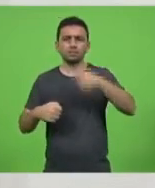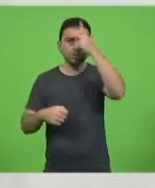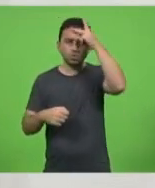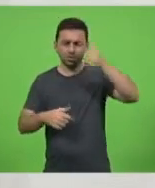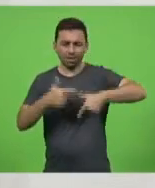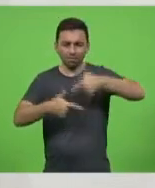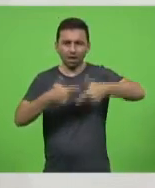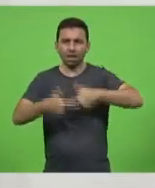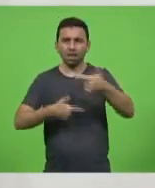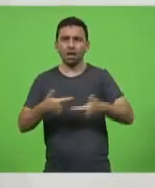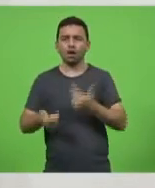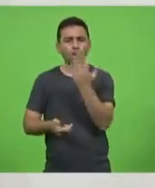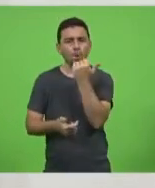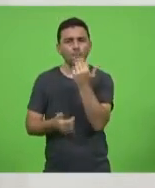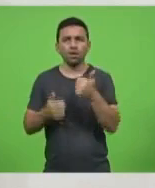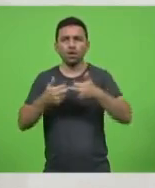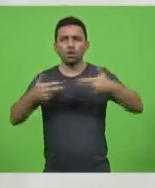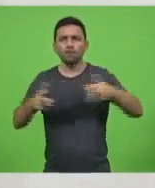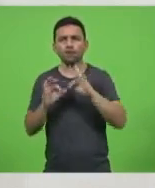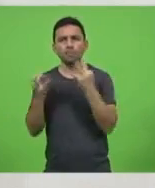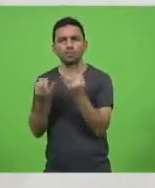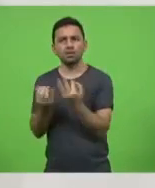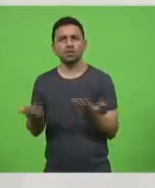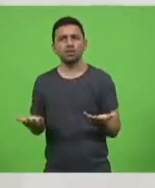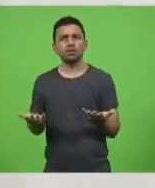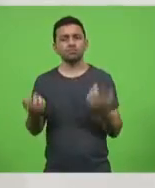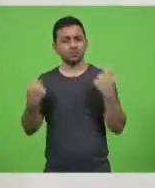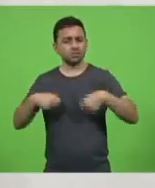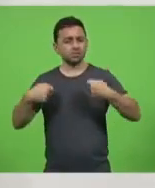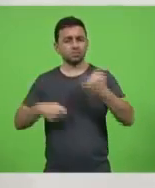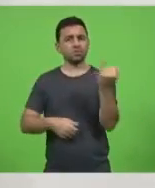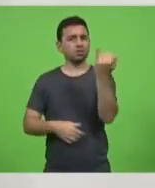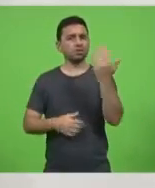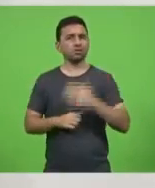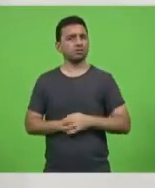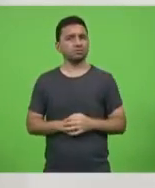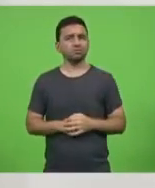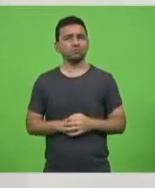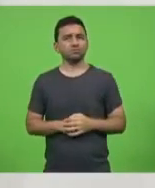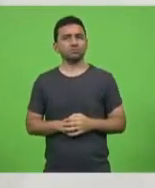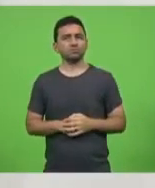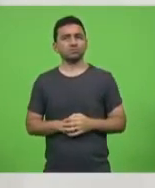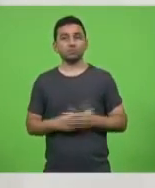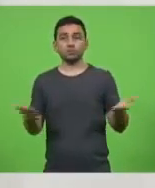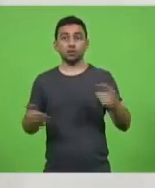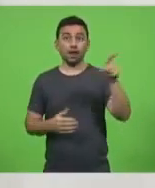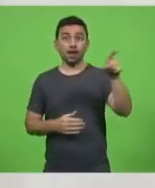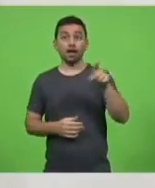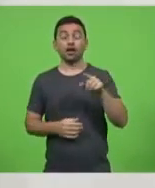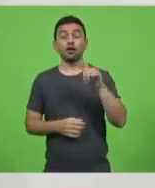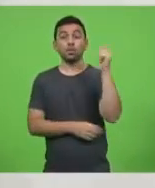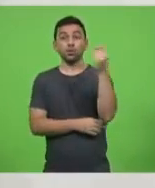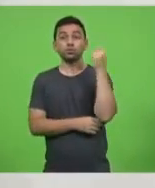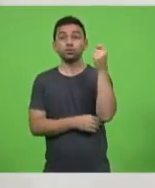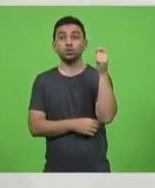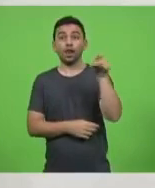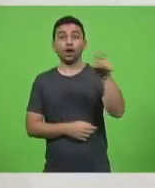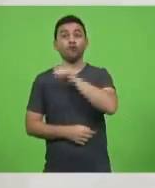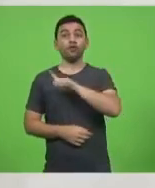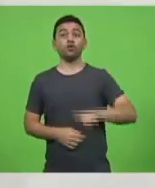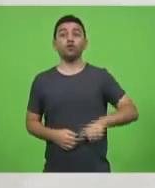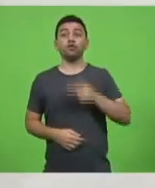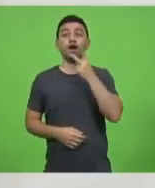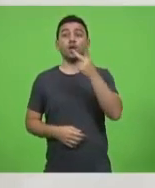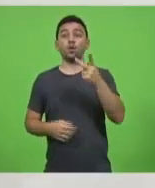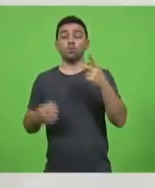atividade essencial. Agora, no Rio Grande do Sul, deputado Kennedy, o governador está querendo dizer quais são os produtos na